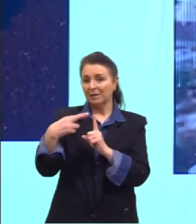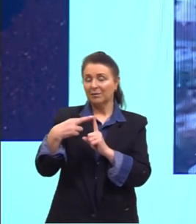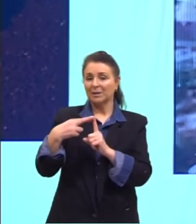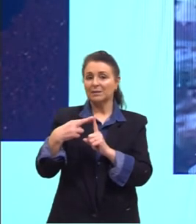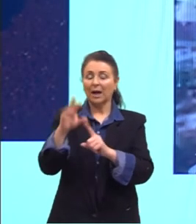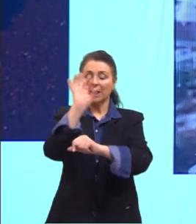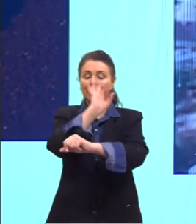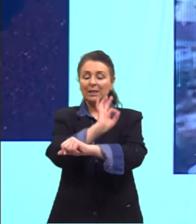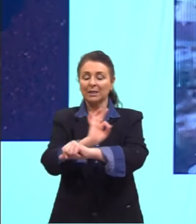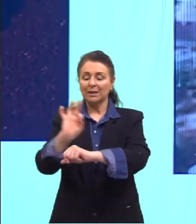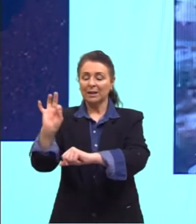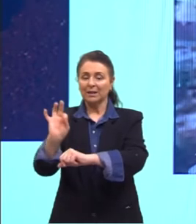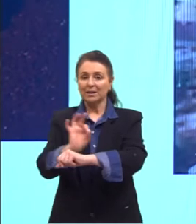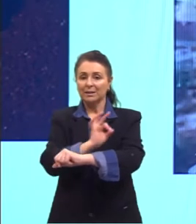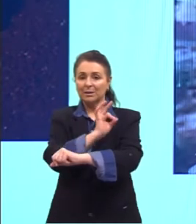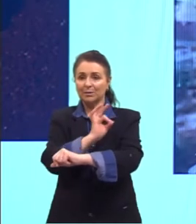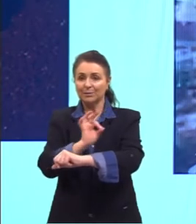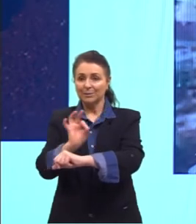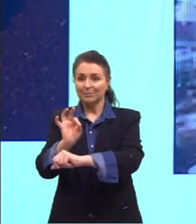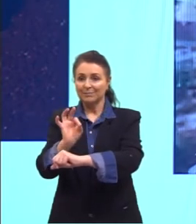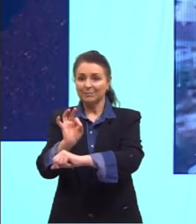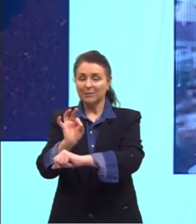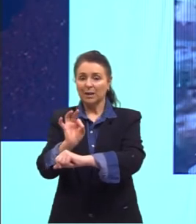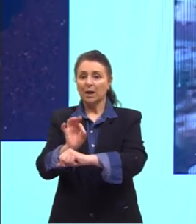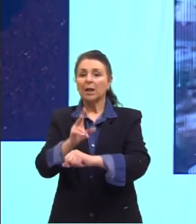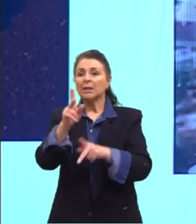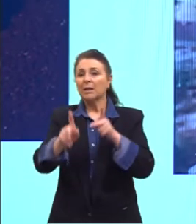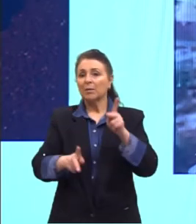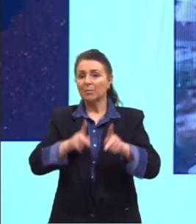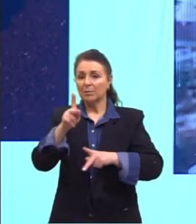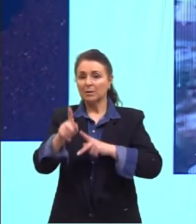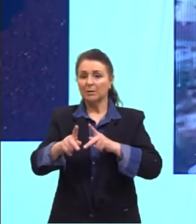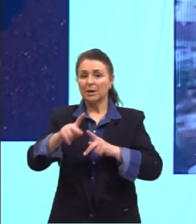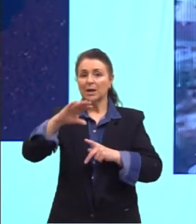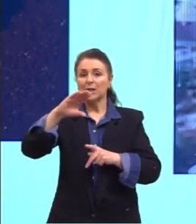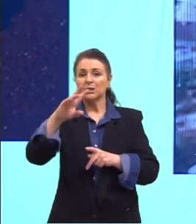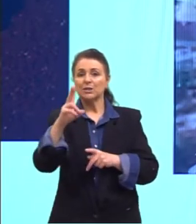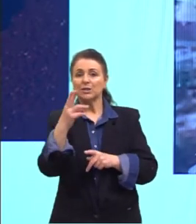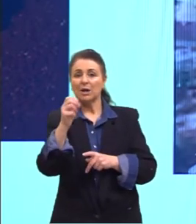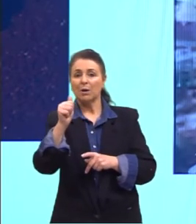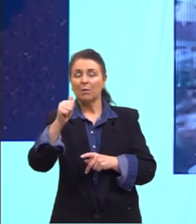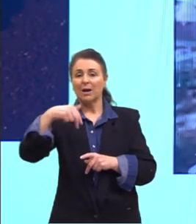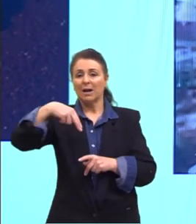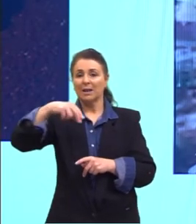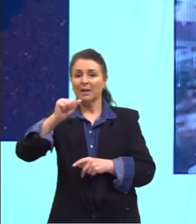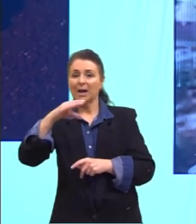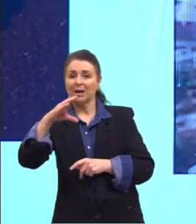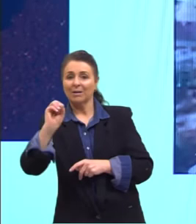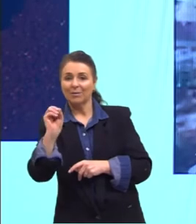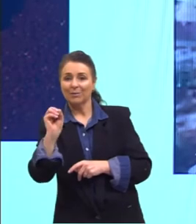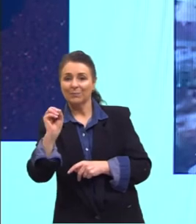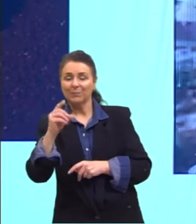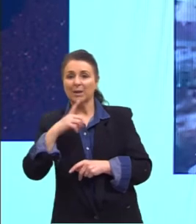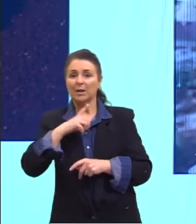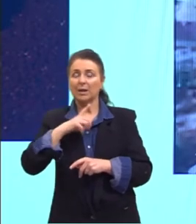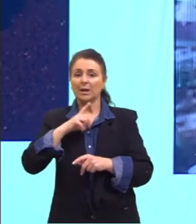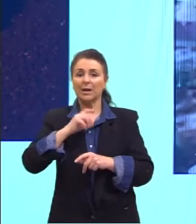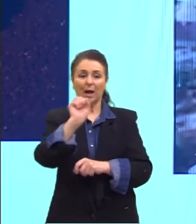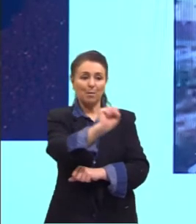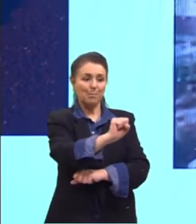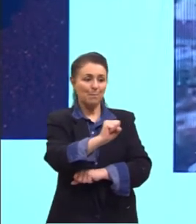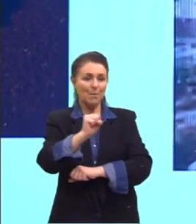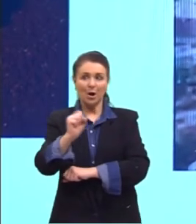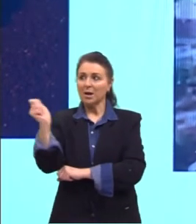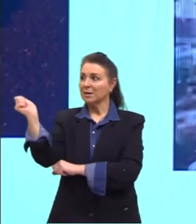arquitetura da população Tiahuanaco, que a Porta do Sol tem